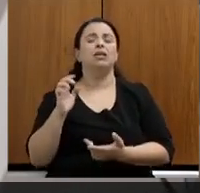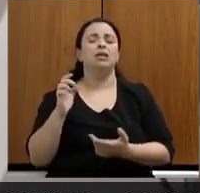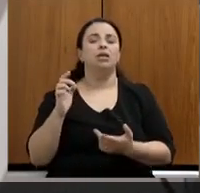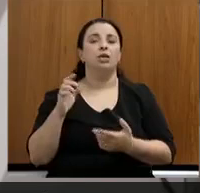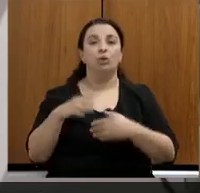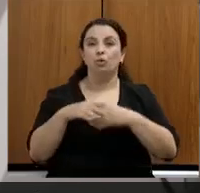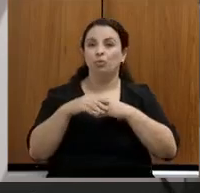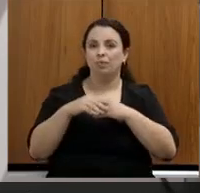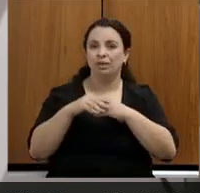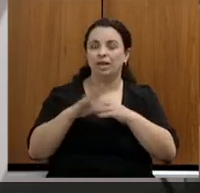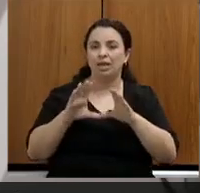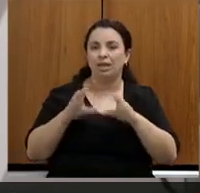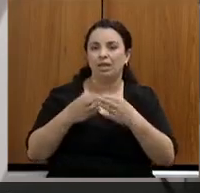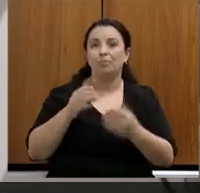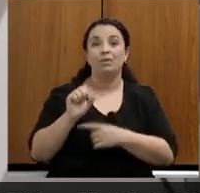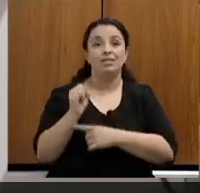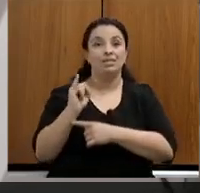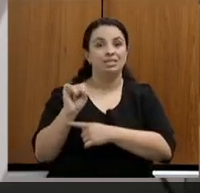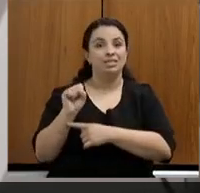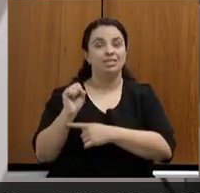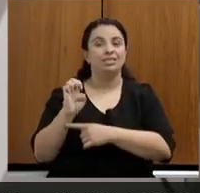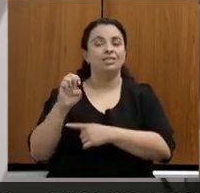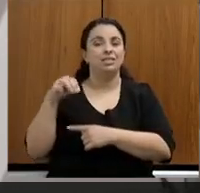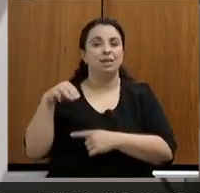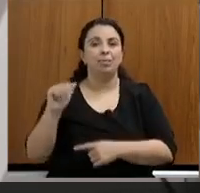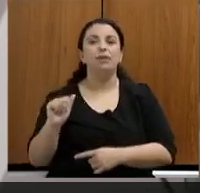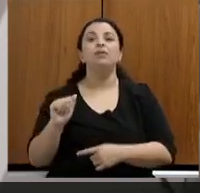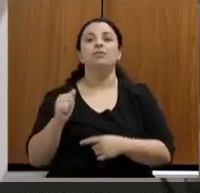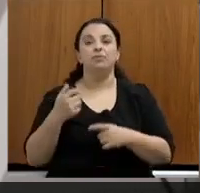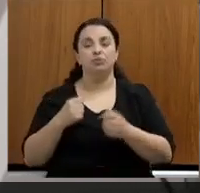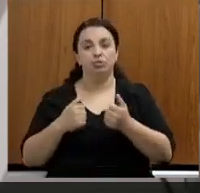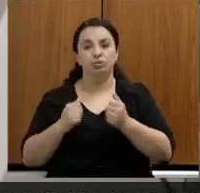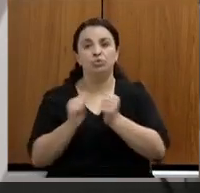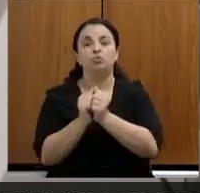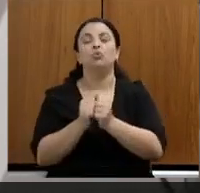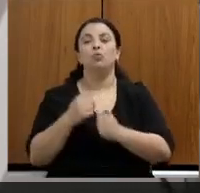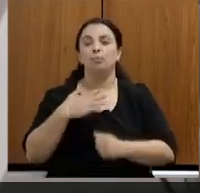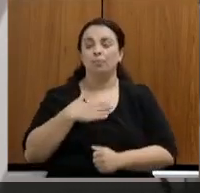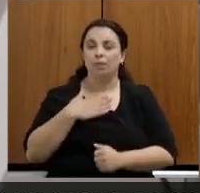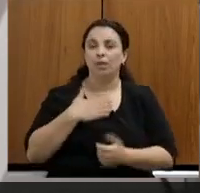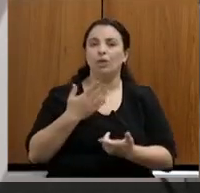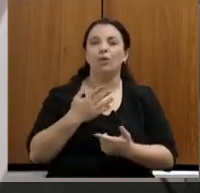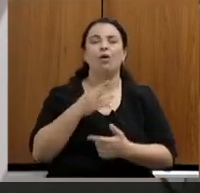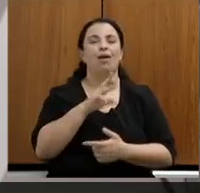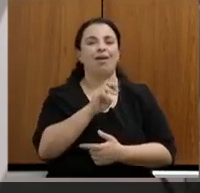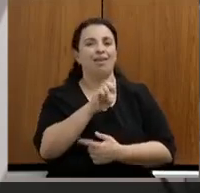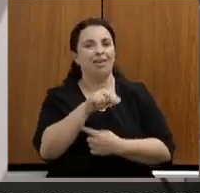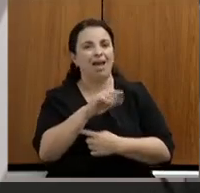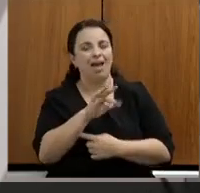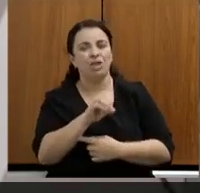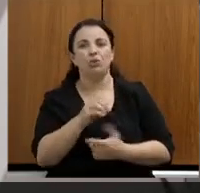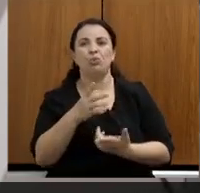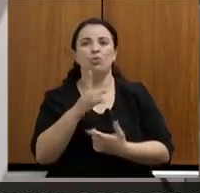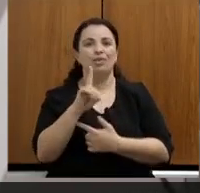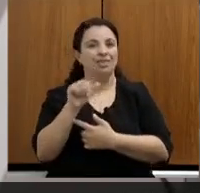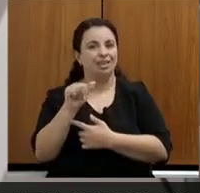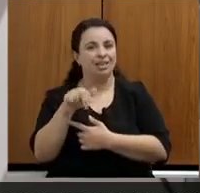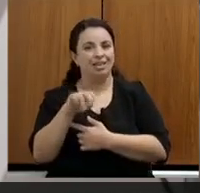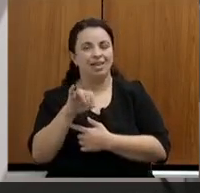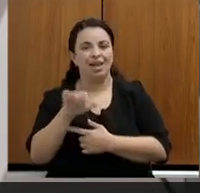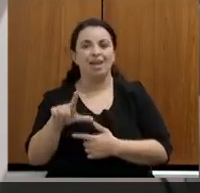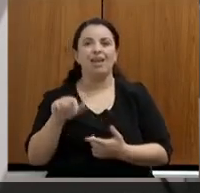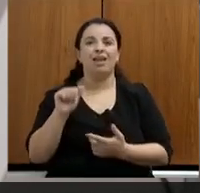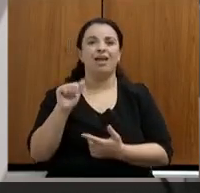a equipe Cisema, que aqui me acompanha, também já mencionada, Renato, Daniela Diniz, Ana e Maria